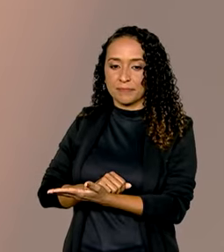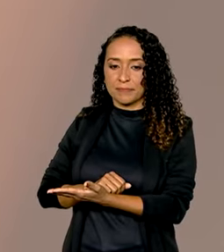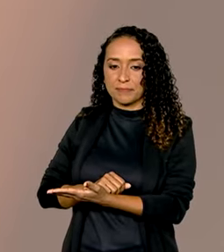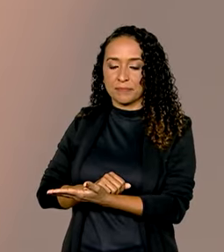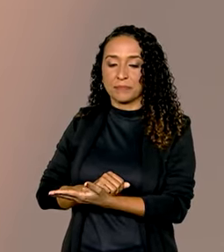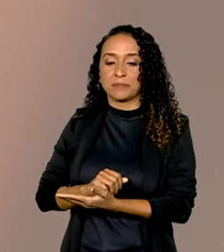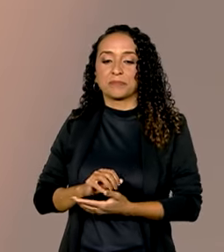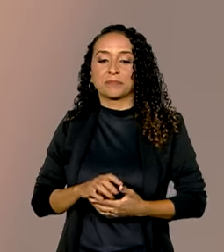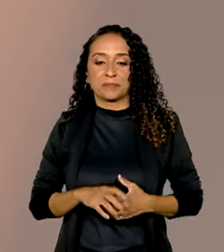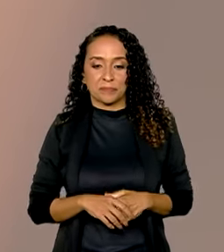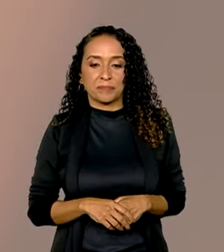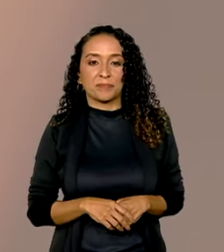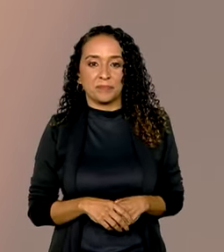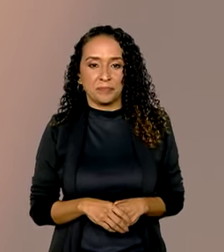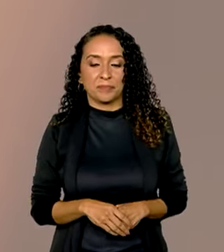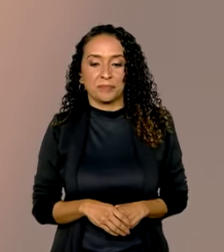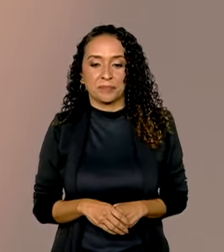.br.sudene. ágil, aqui e Vamos Obrigado.